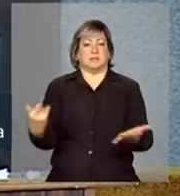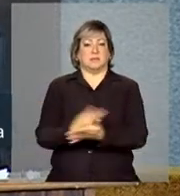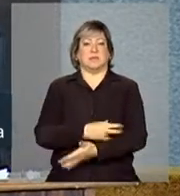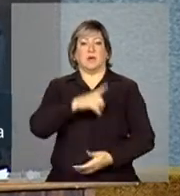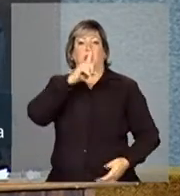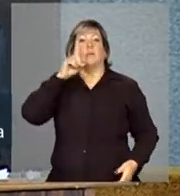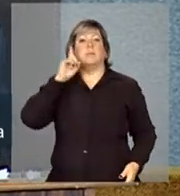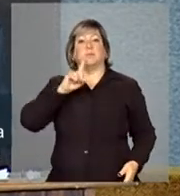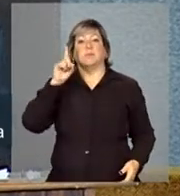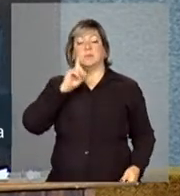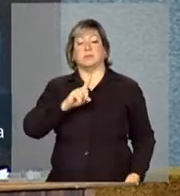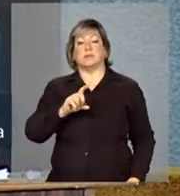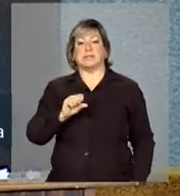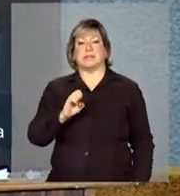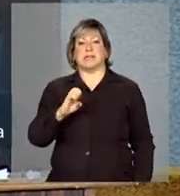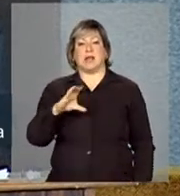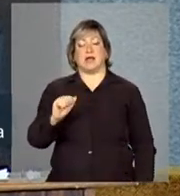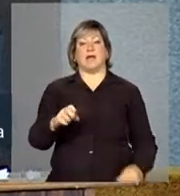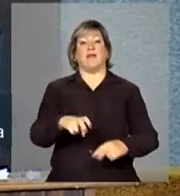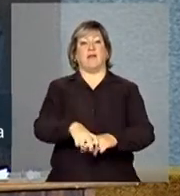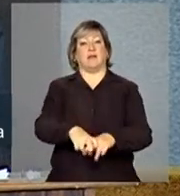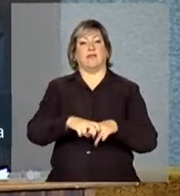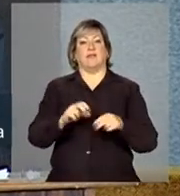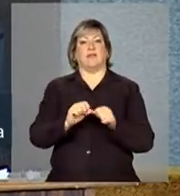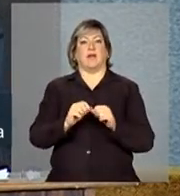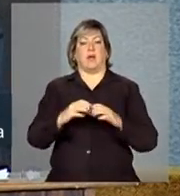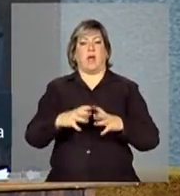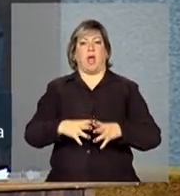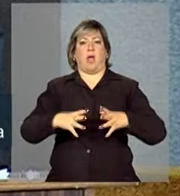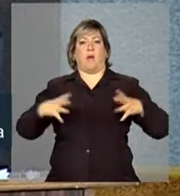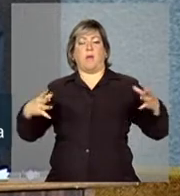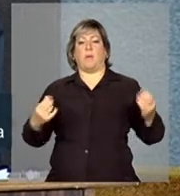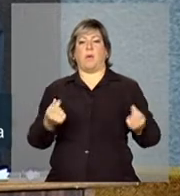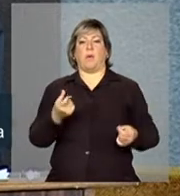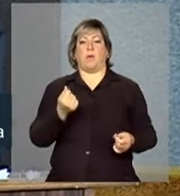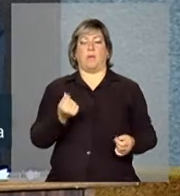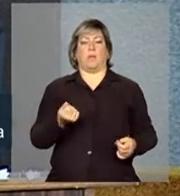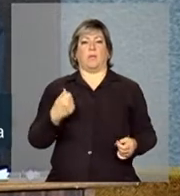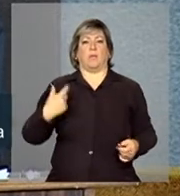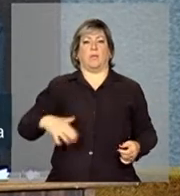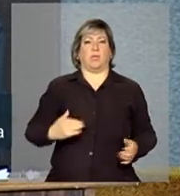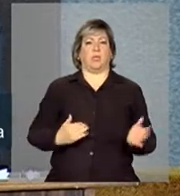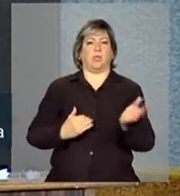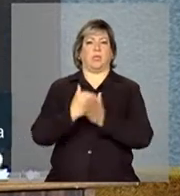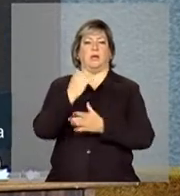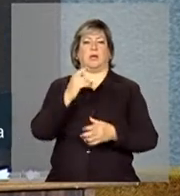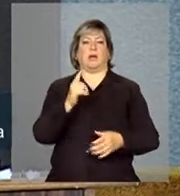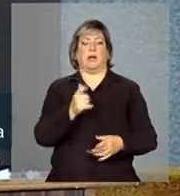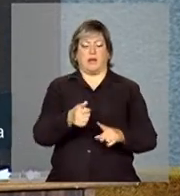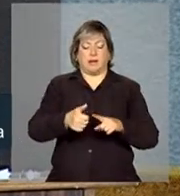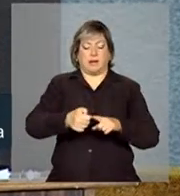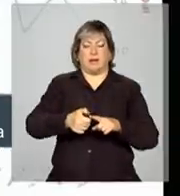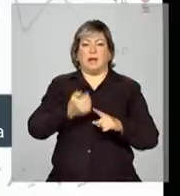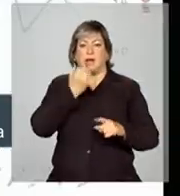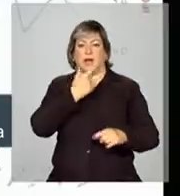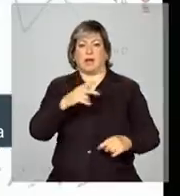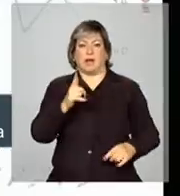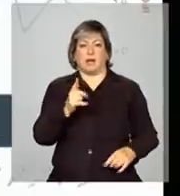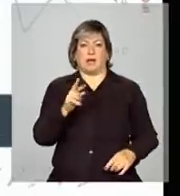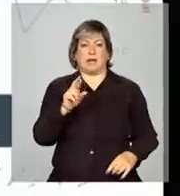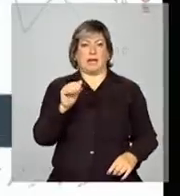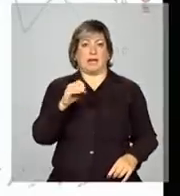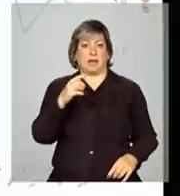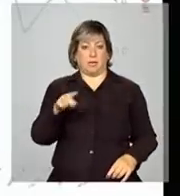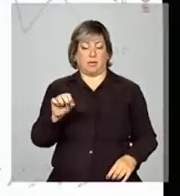Estados Unidos, que levou a crescimento muito grande do preço de grãos. Então, se a gente olhar nesse gráfico aqui, nós temos,